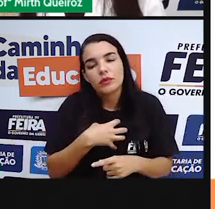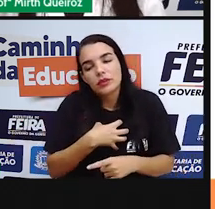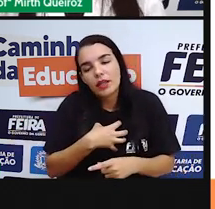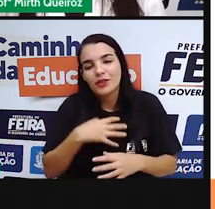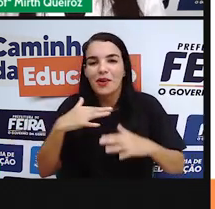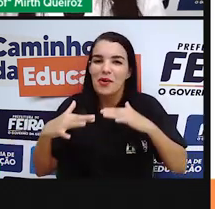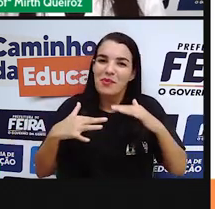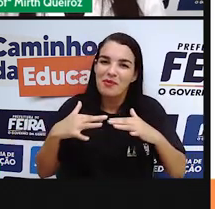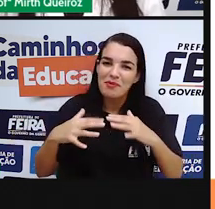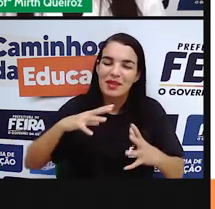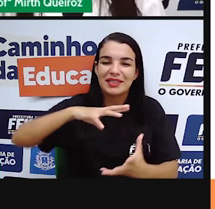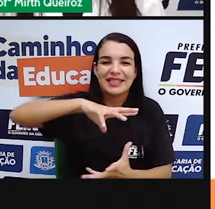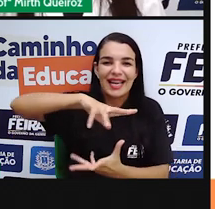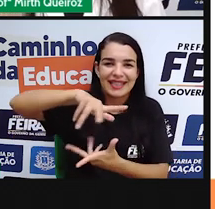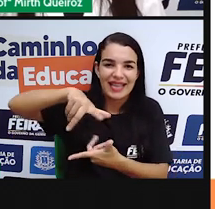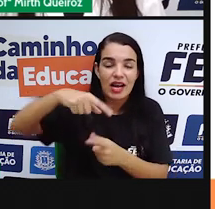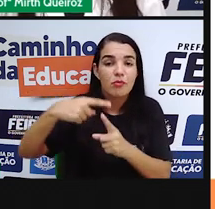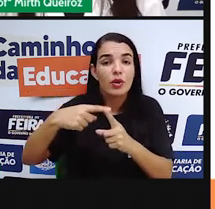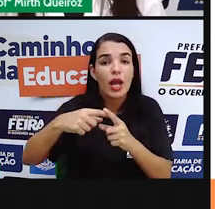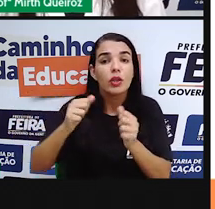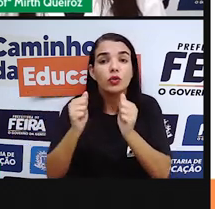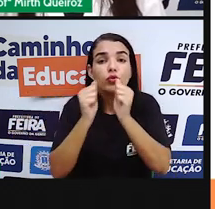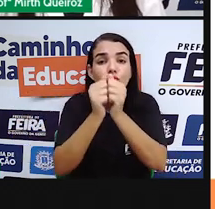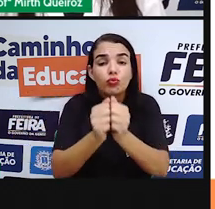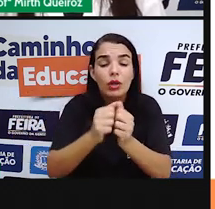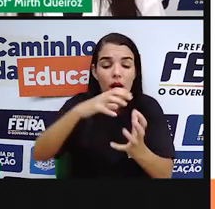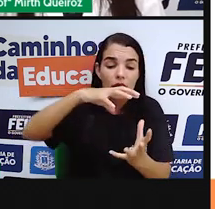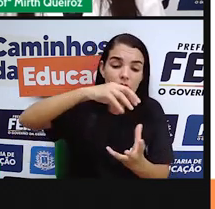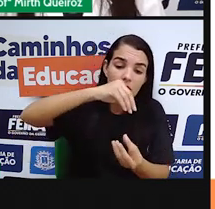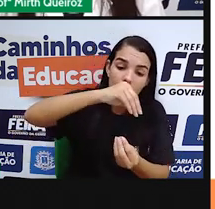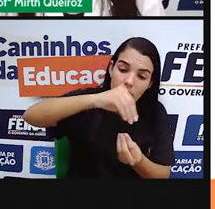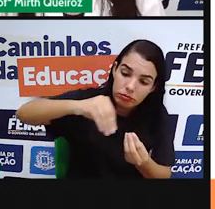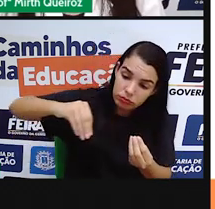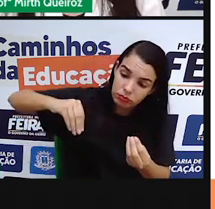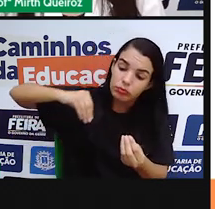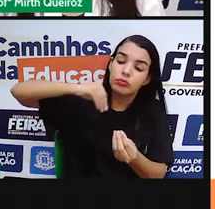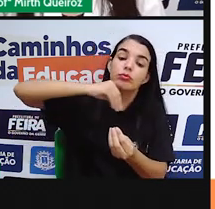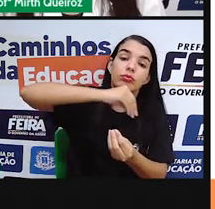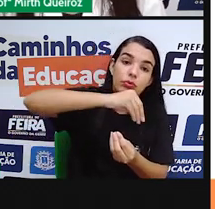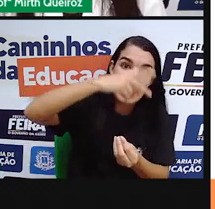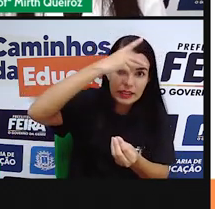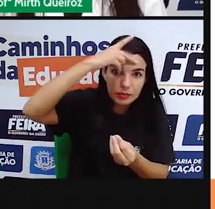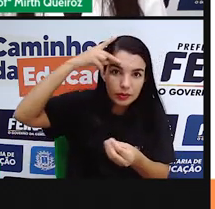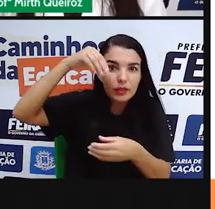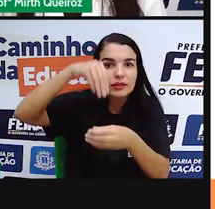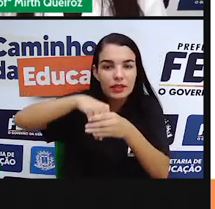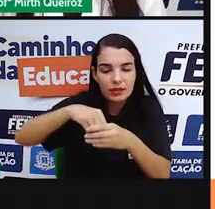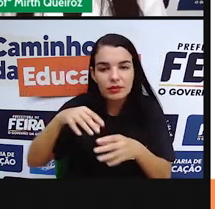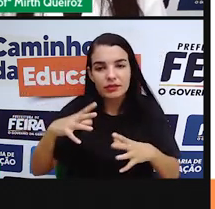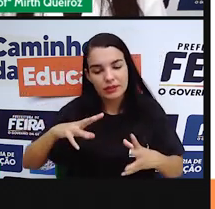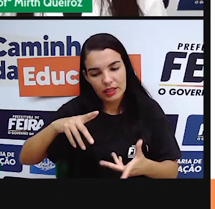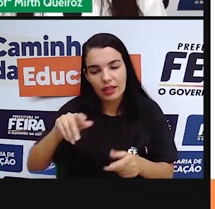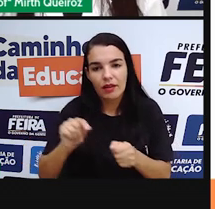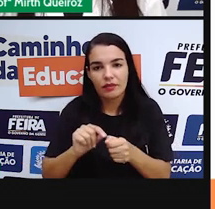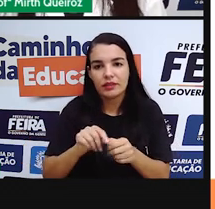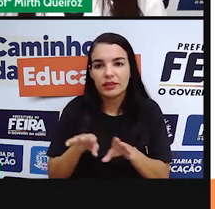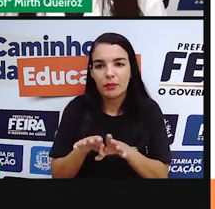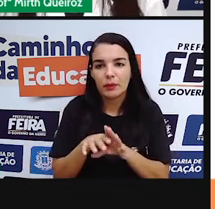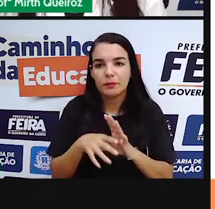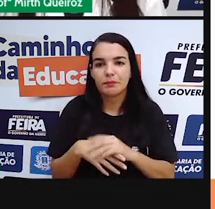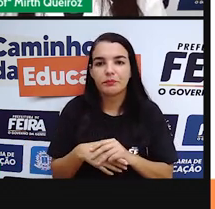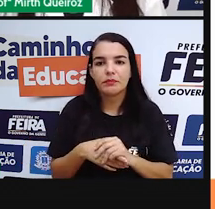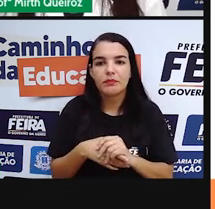da Terra porque nós giramos junto com ela. No mesmo movimento que a Terra faz, nós também estamos fazendo. O satélite está